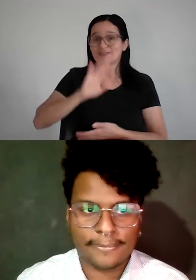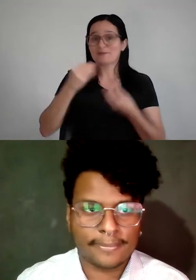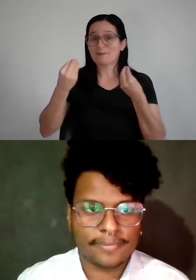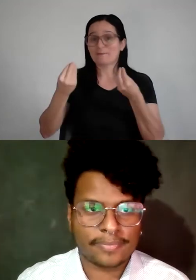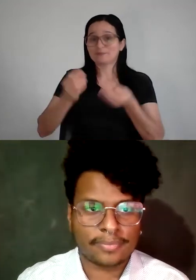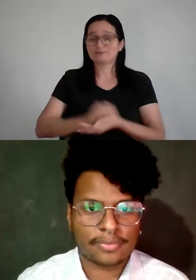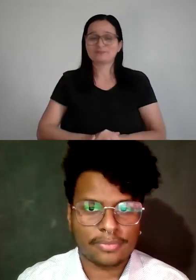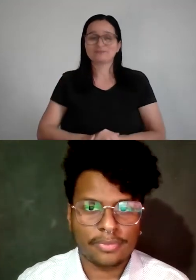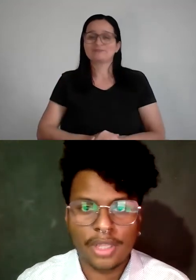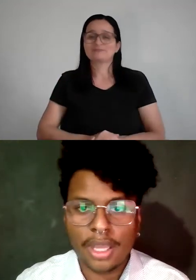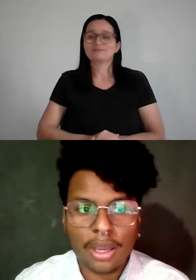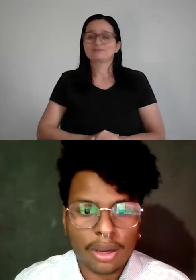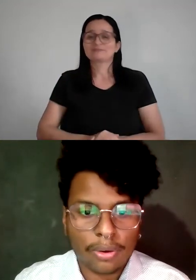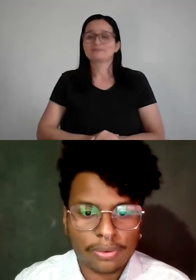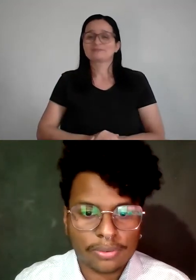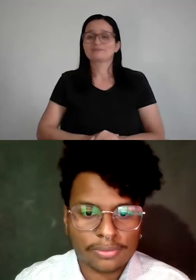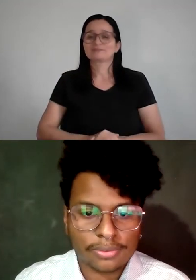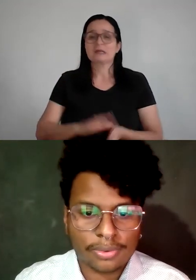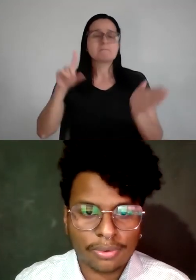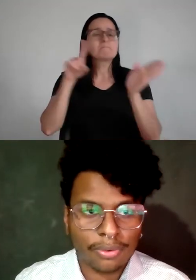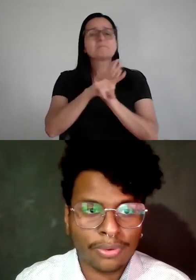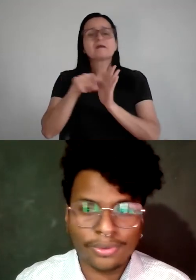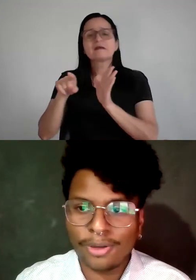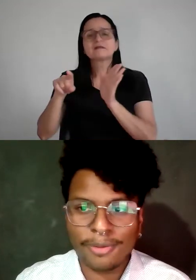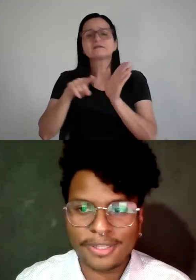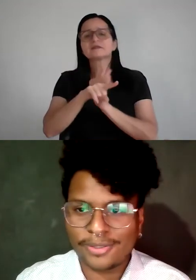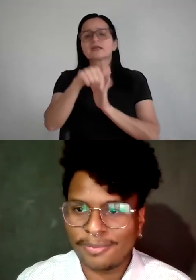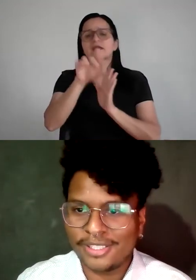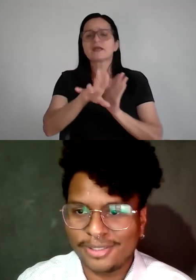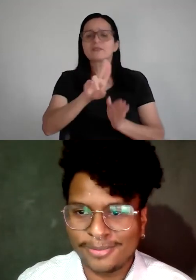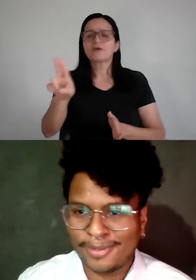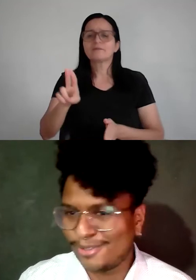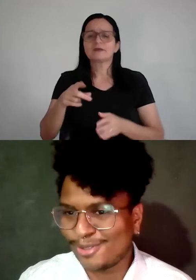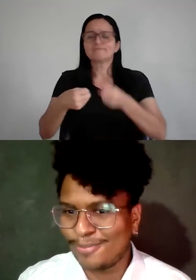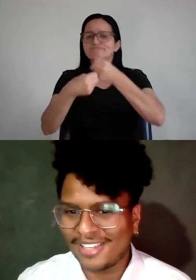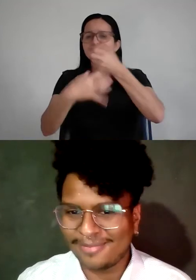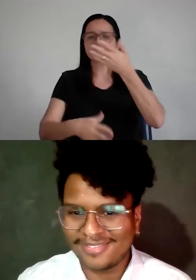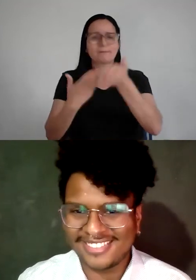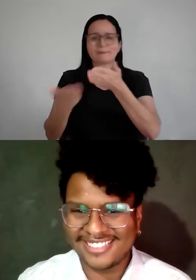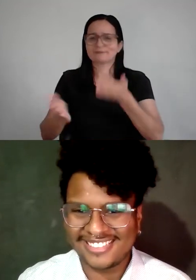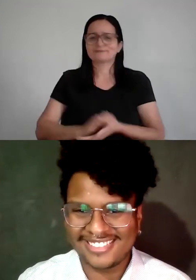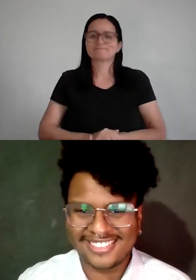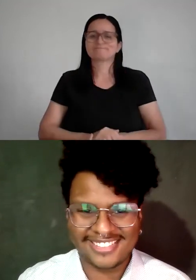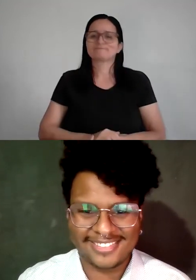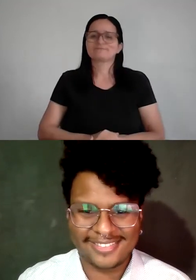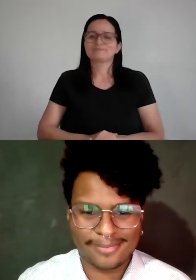Beleza. Quem fez a pergunta? Você tem aí o nome da pessoa ou não, né? O nome passou a batir. Ah, ok, tudo bem.